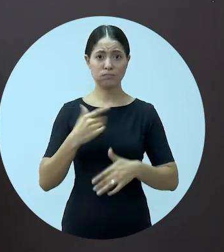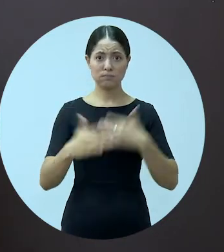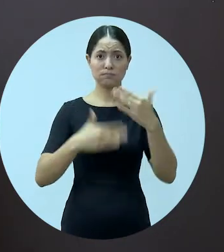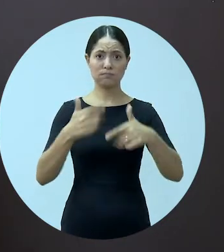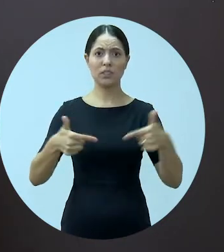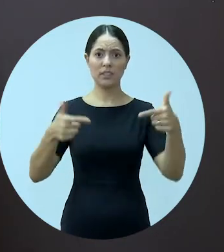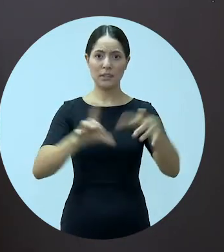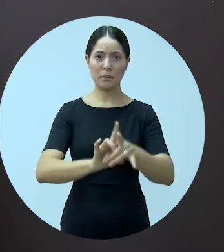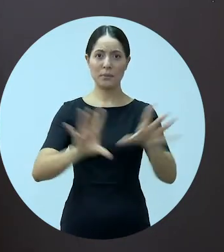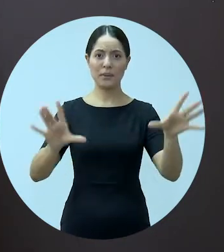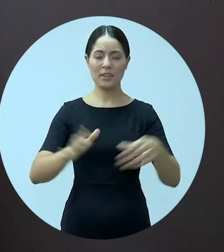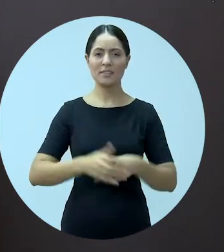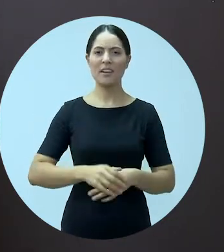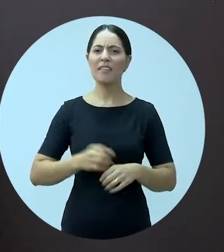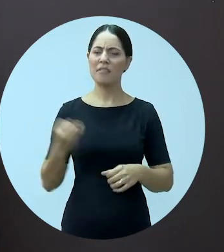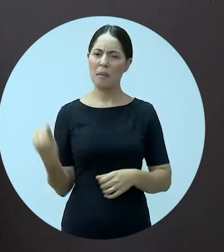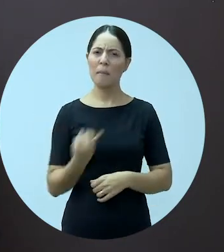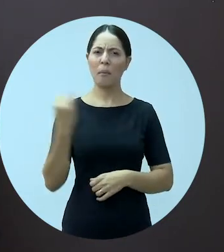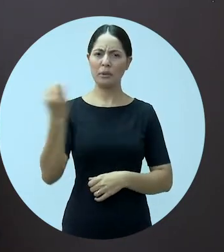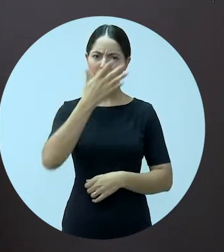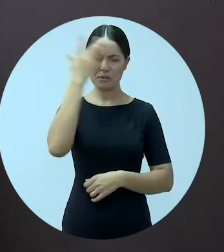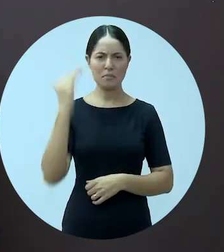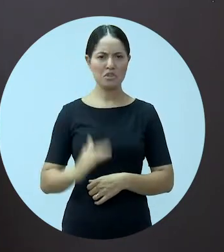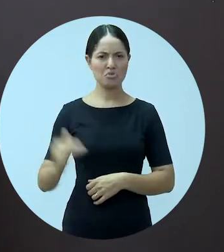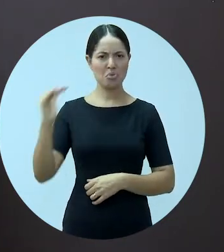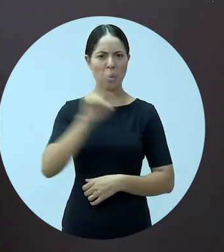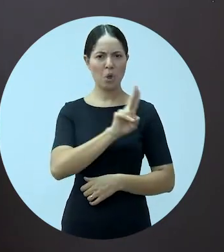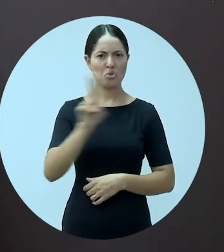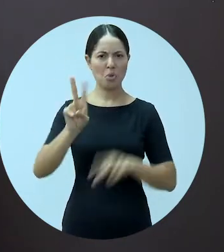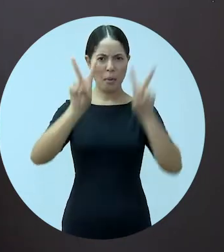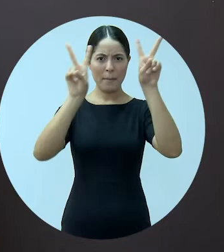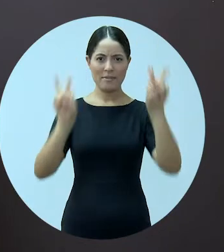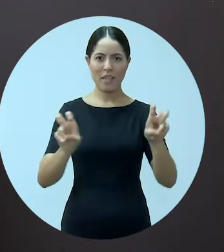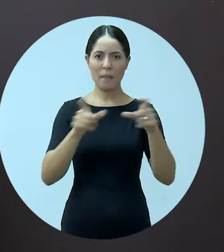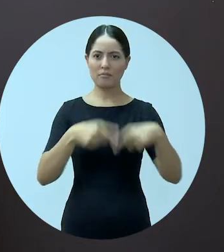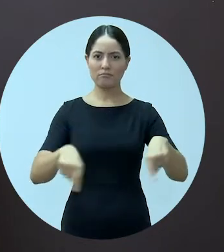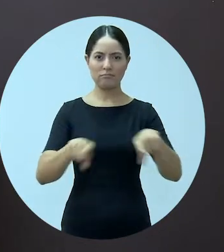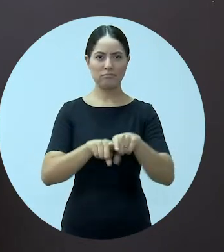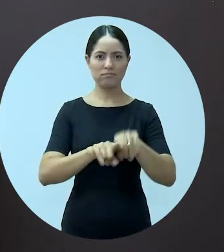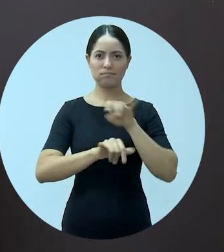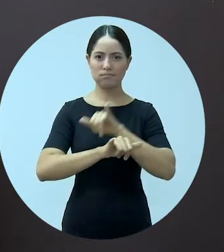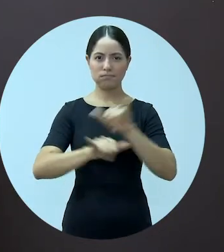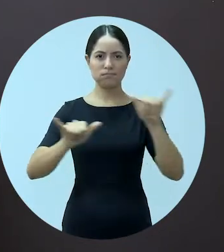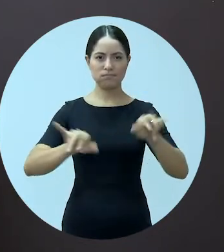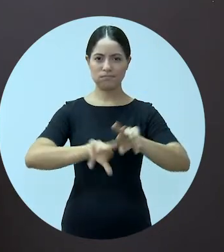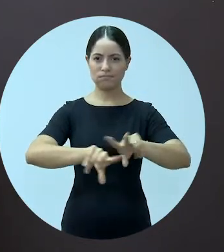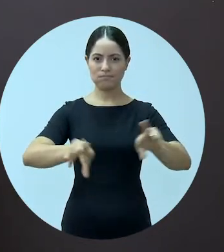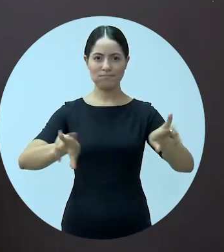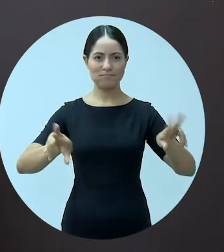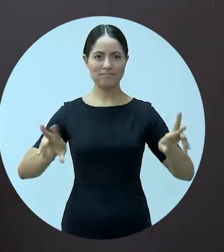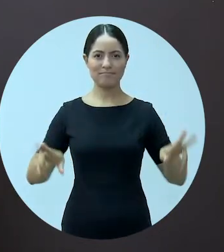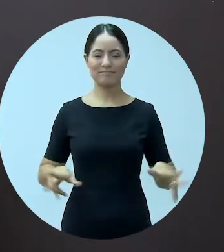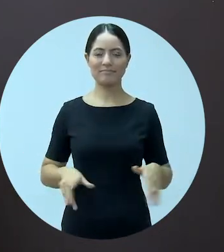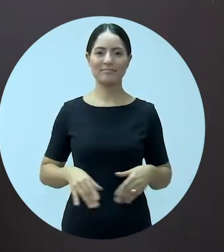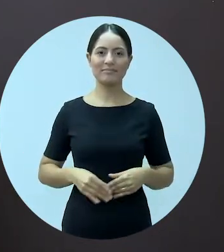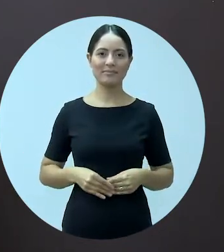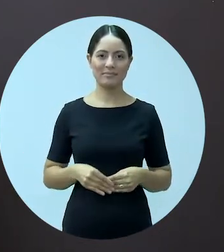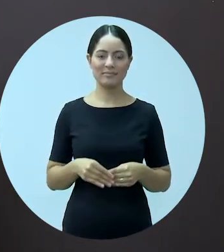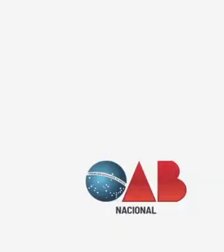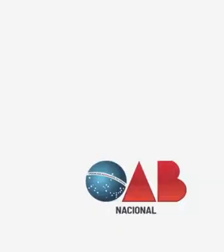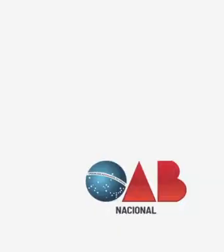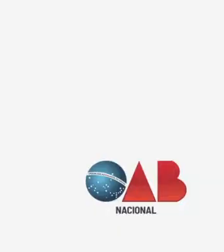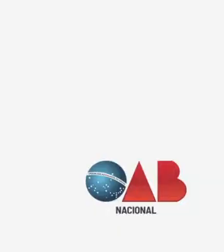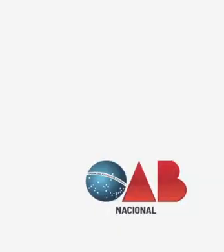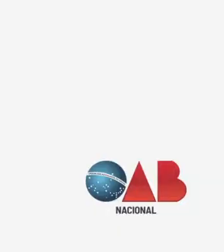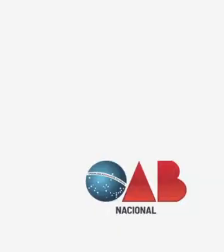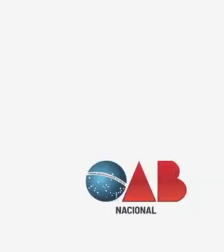Grandes nomes contribuem para esta terceira edição da revista, com textos atuais, objetivos e temas diversos.